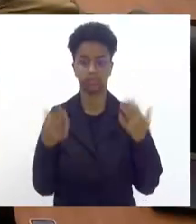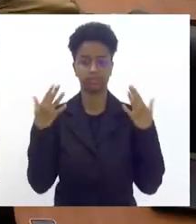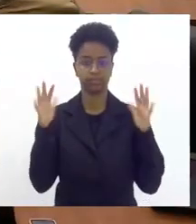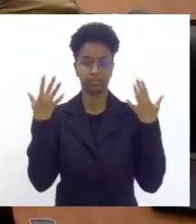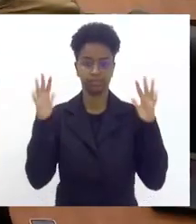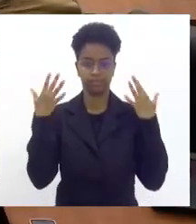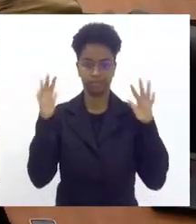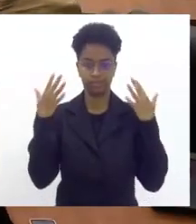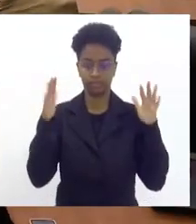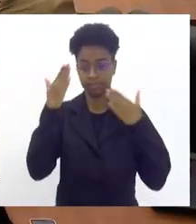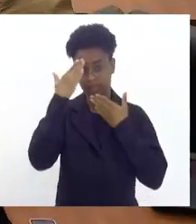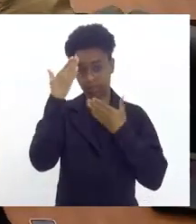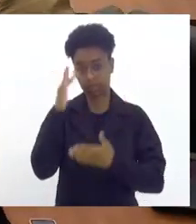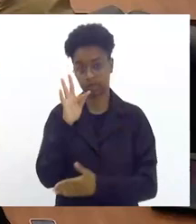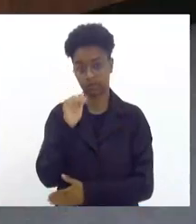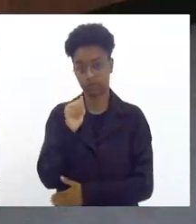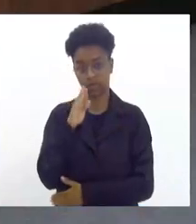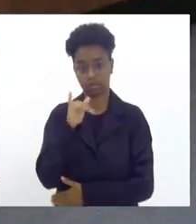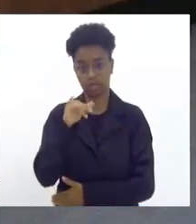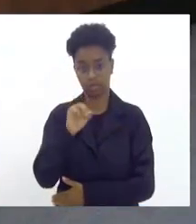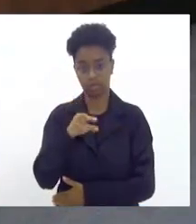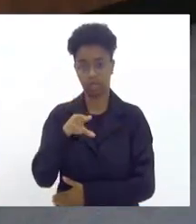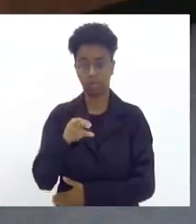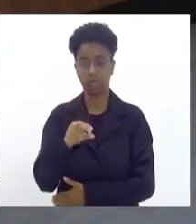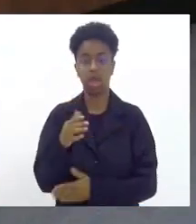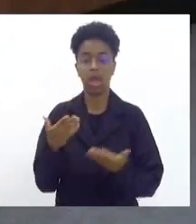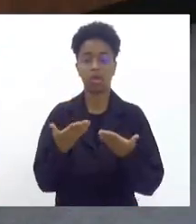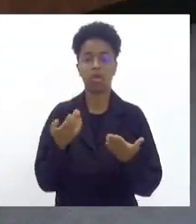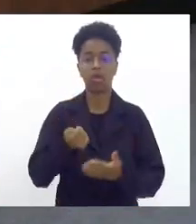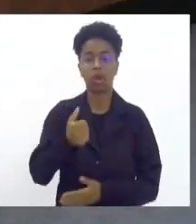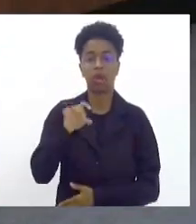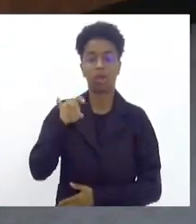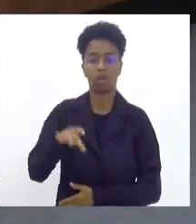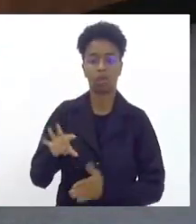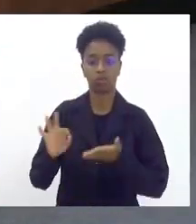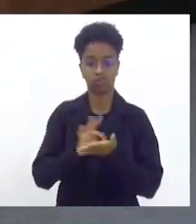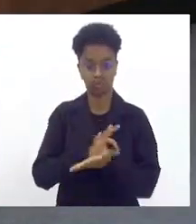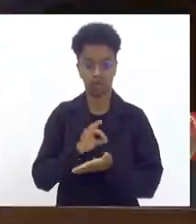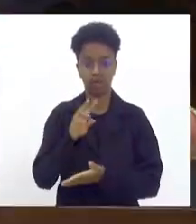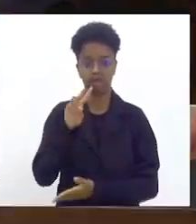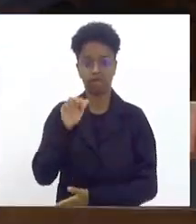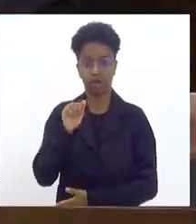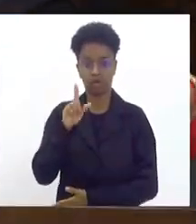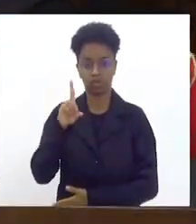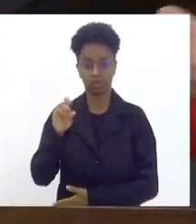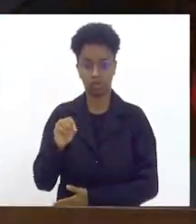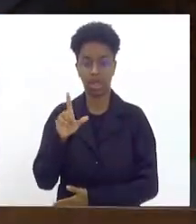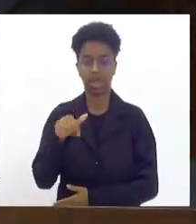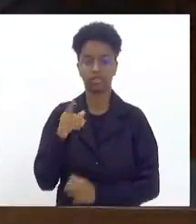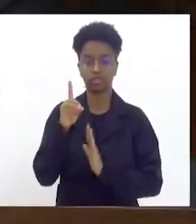Obrigado, Fabiano. Chamar aqui o nosso penúltimo orador escrito, Valdo Lima, diretor da União de Maricá.